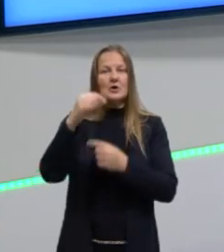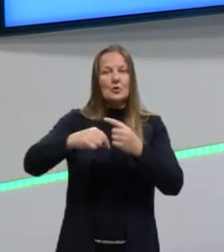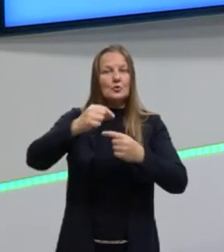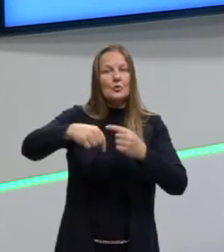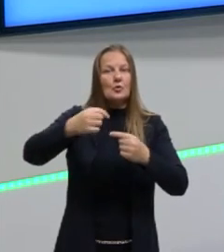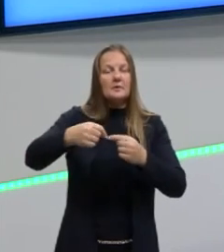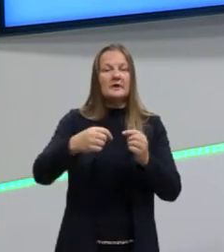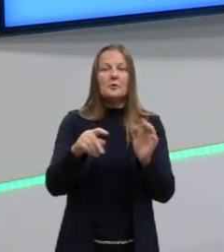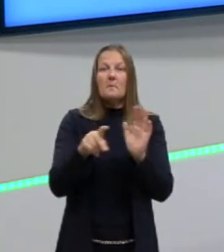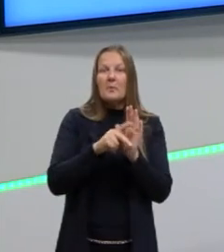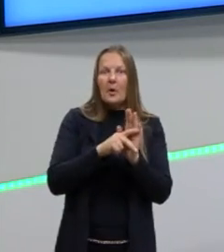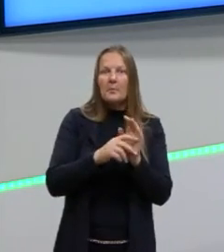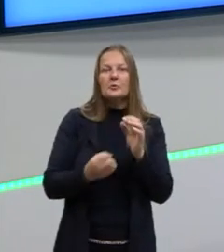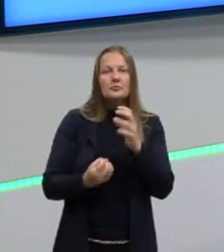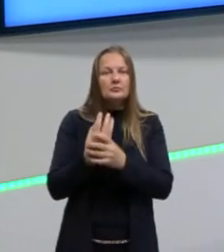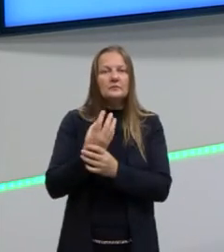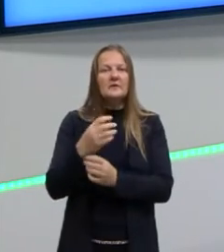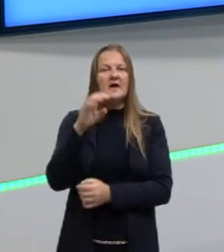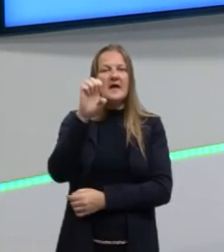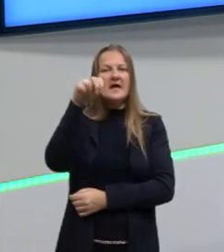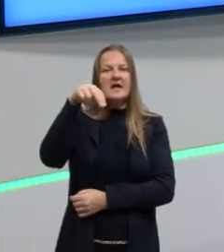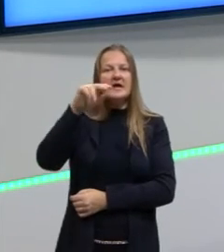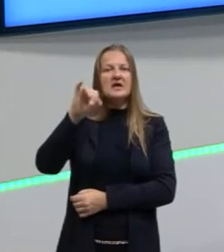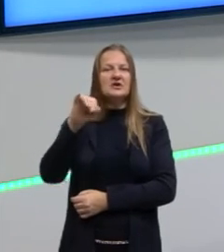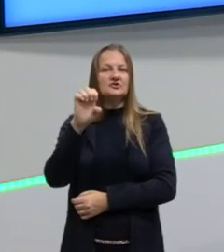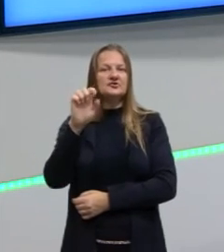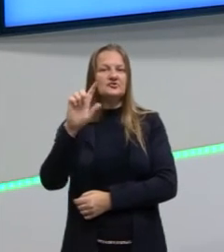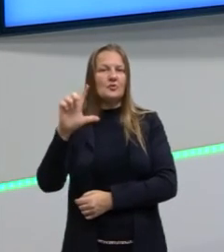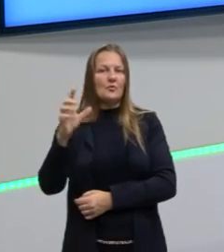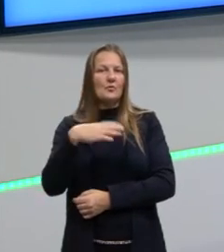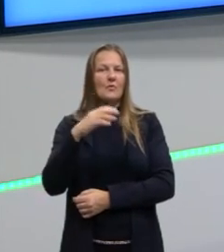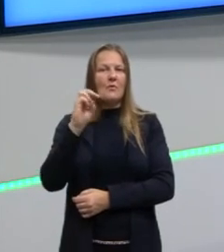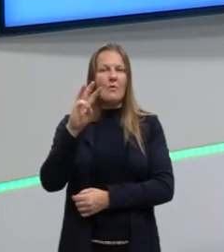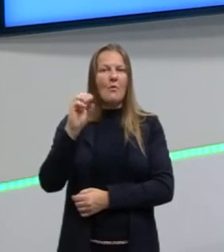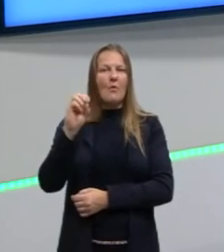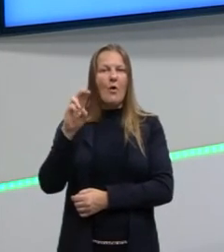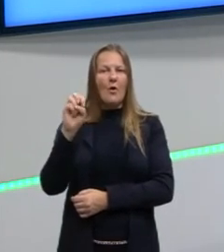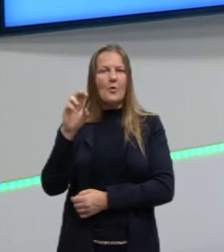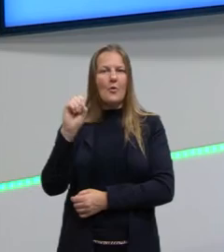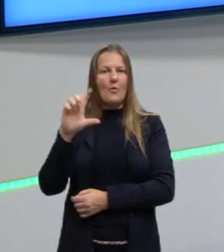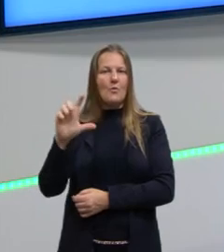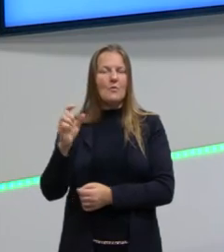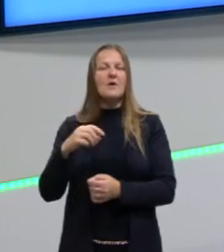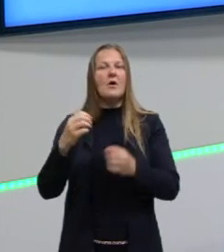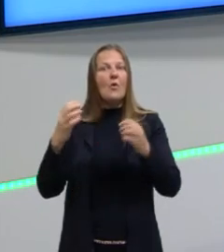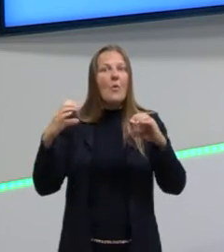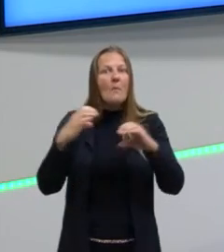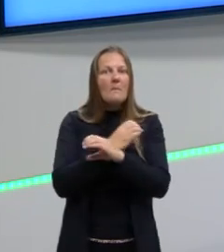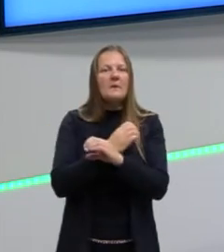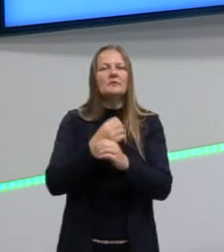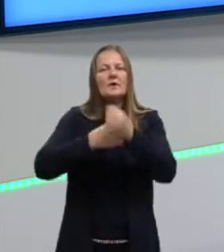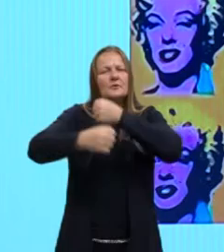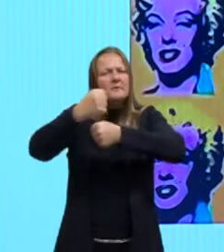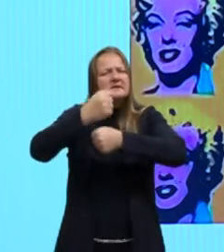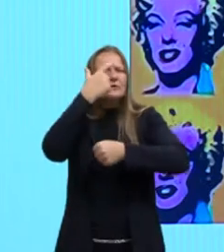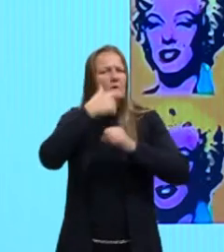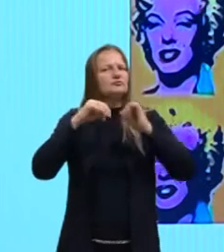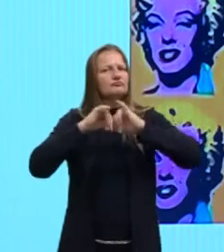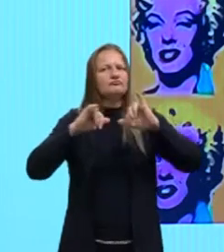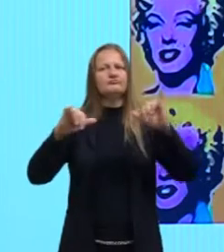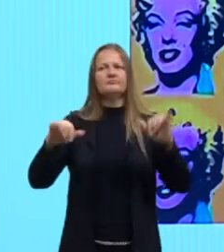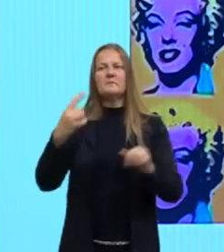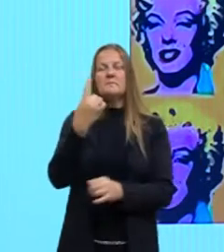Warhol, que foi publicado acho que ano passado, super atual, assim, e bem completo. Essa obra dele de